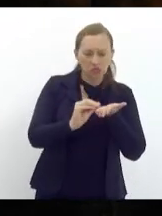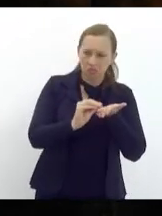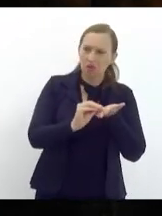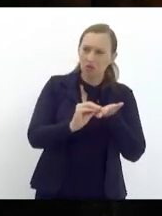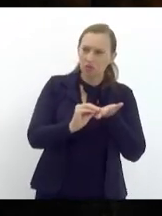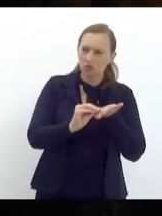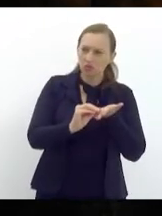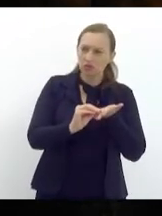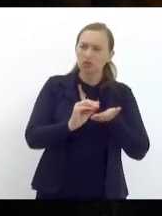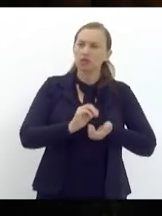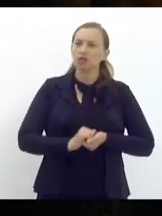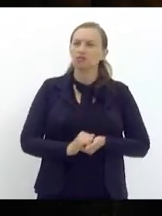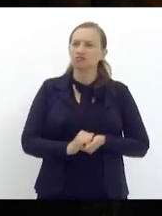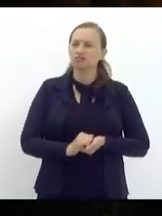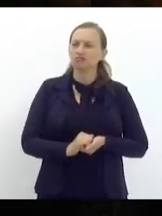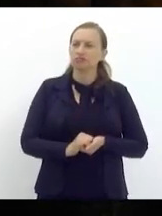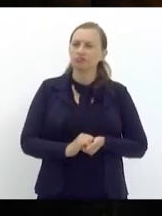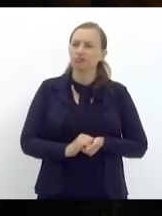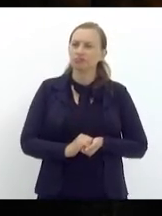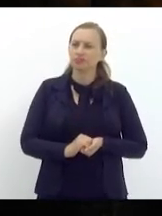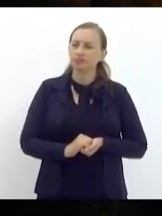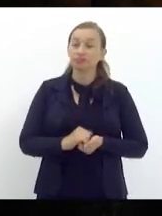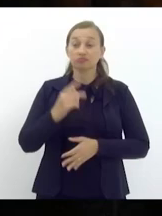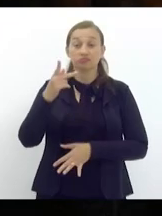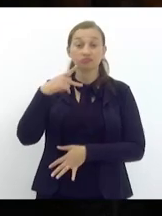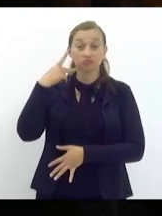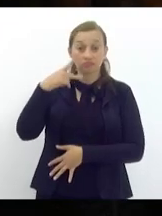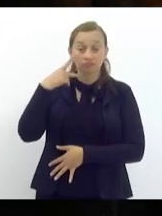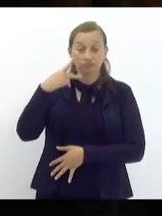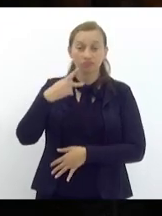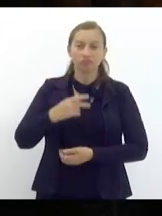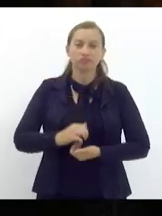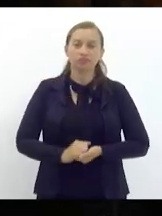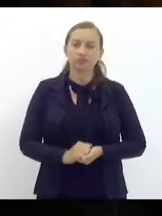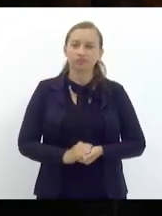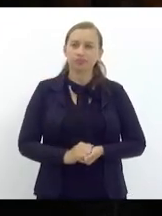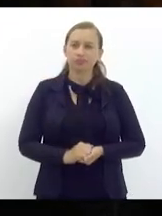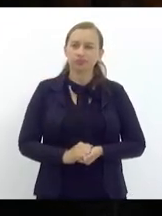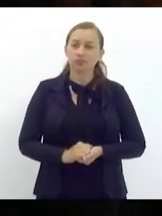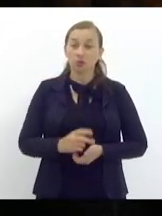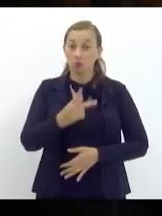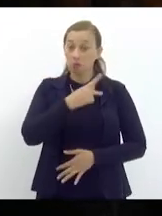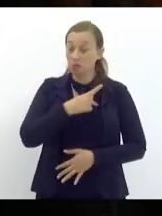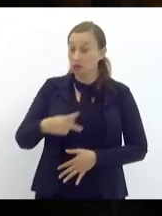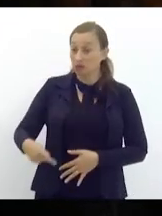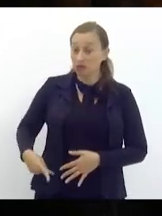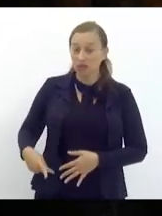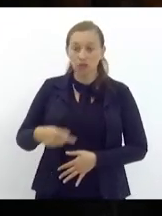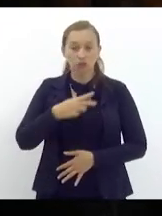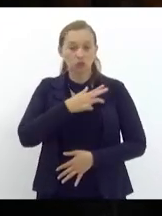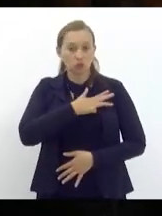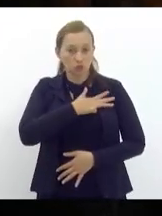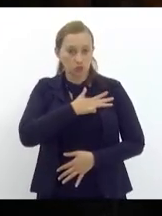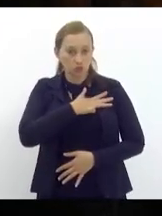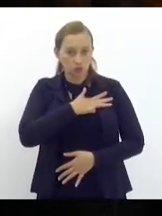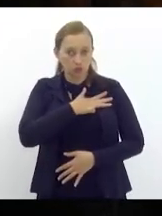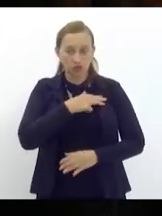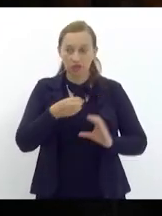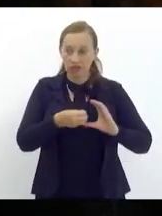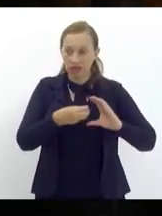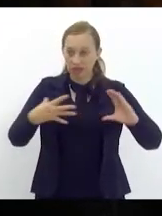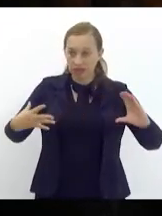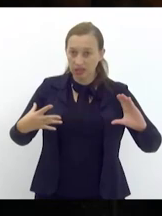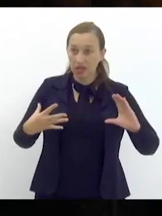meramente de caráter político é se o presidente Lula vai